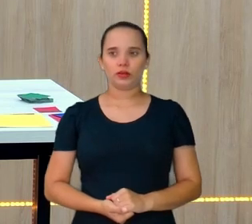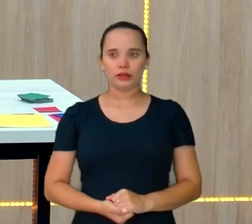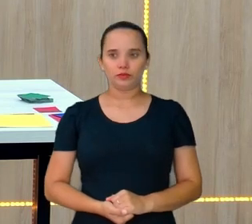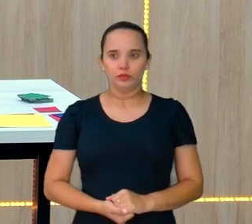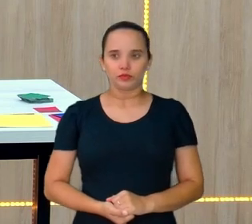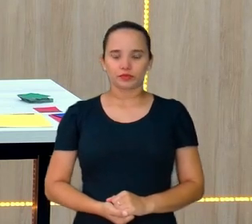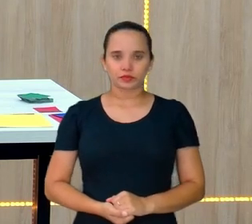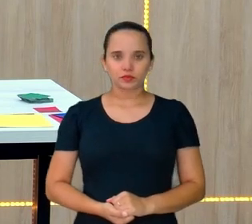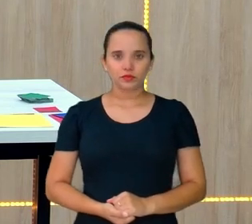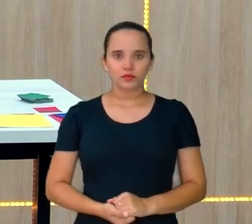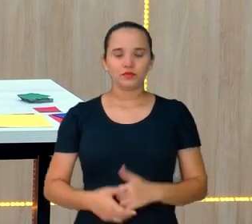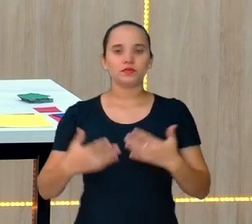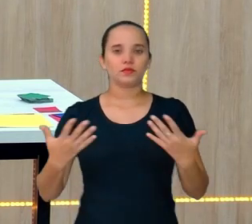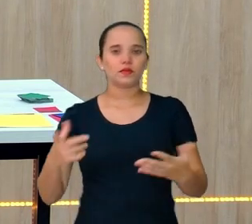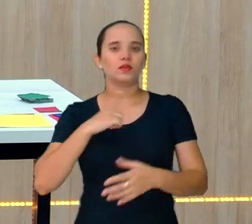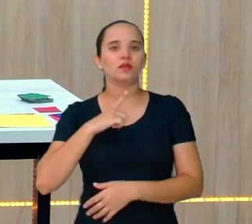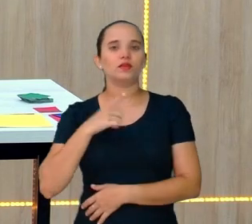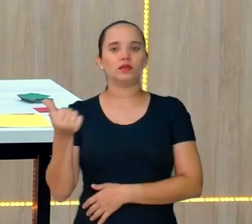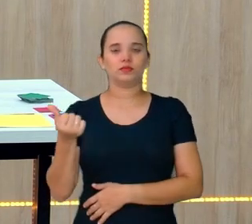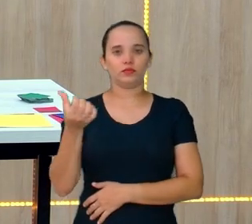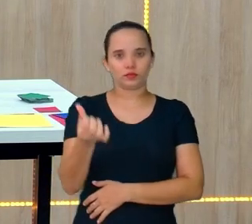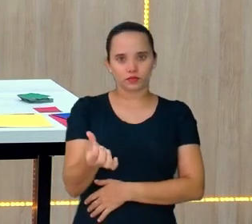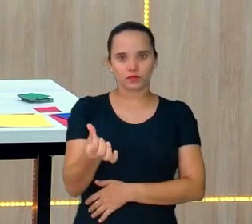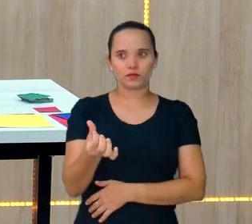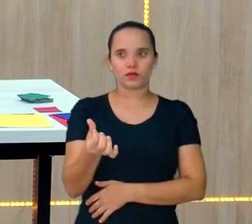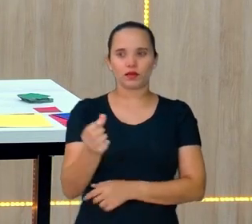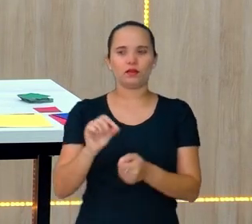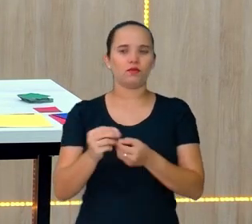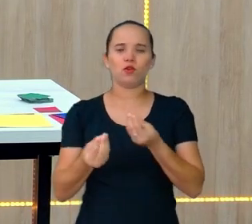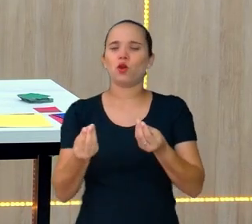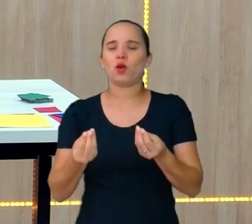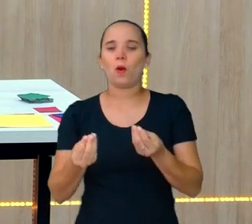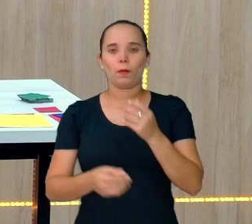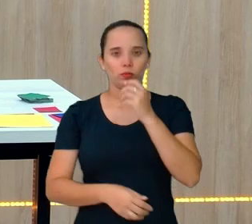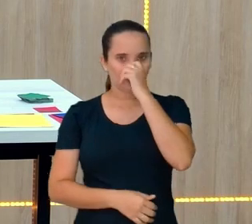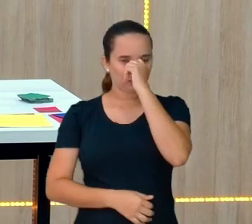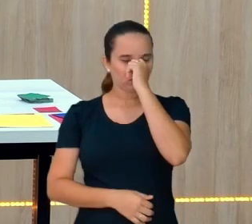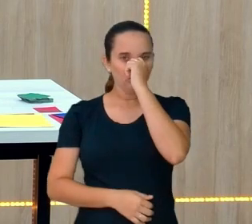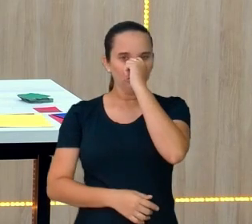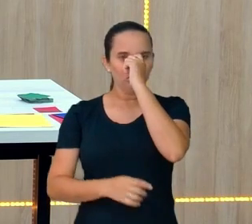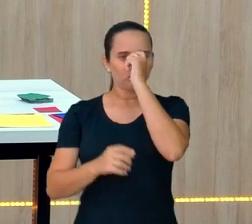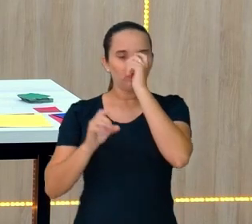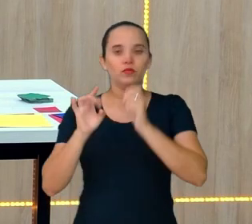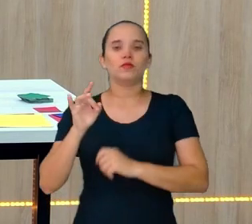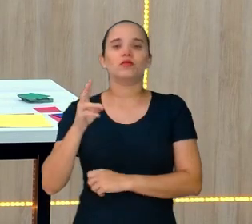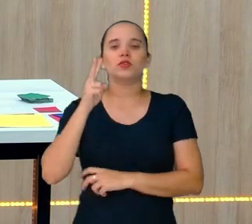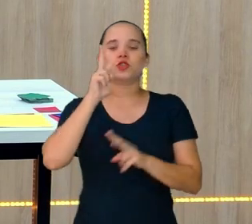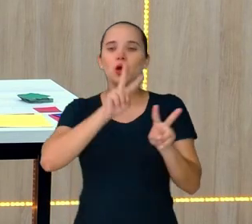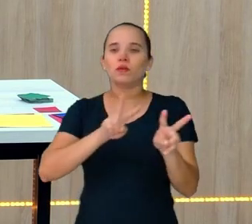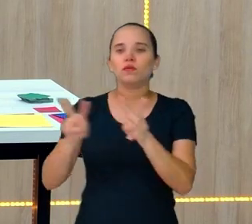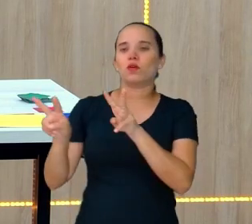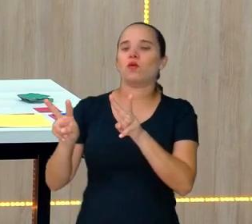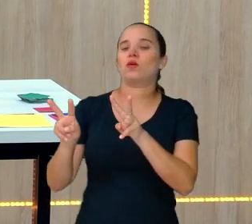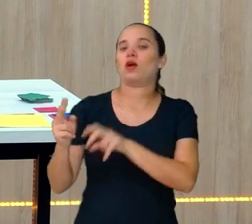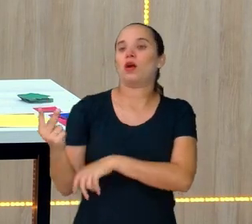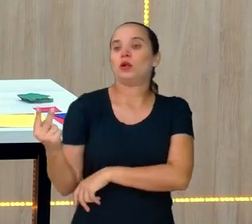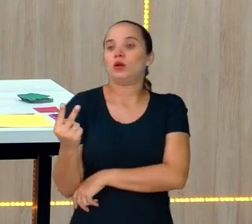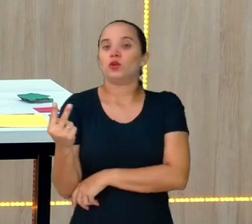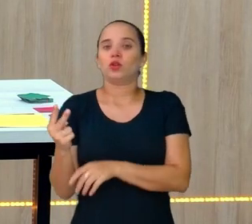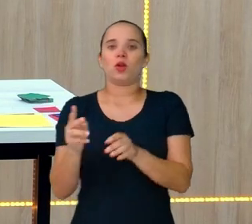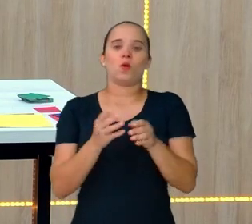Eu tenho 16. E o que eu fiz? Vou olhar só o segundo aquário.